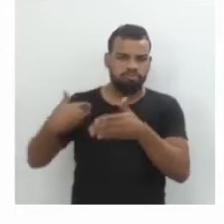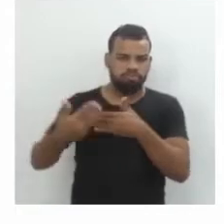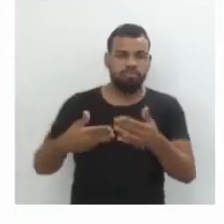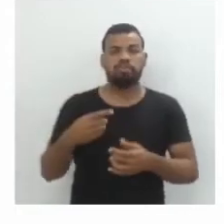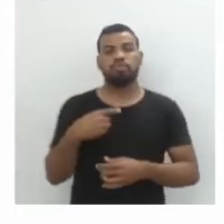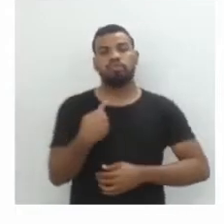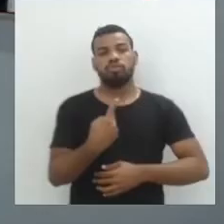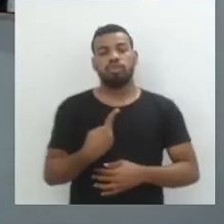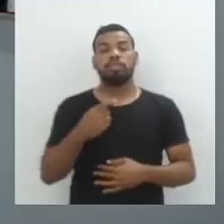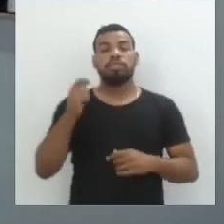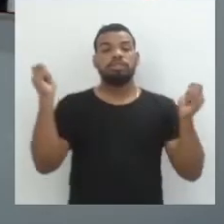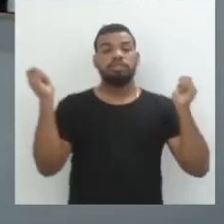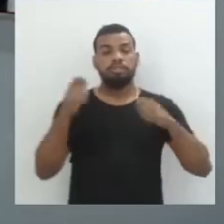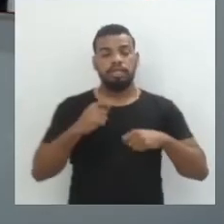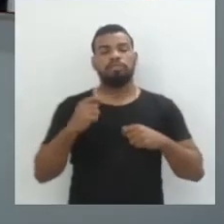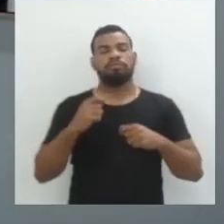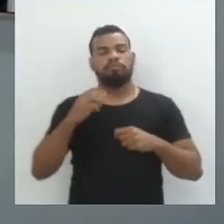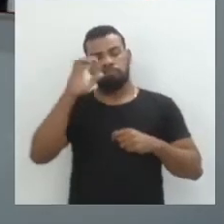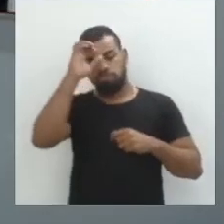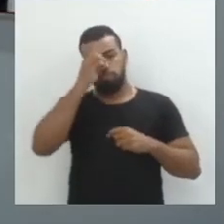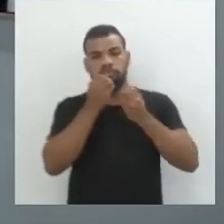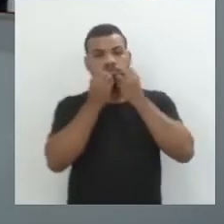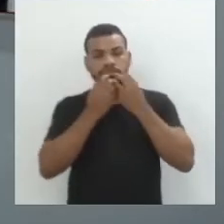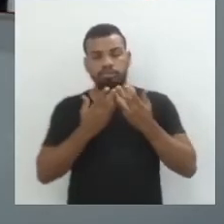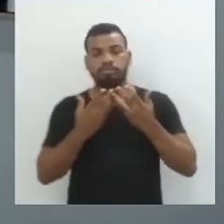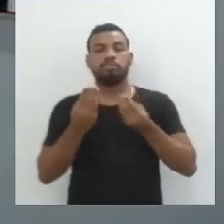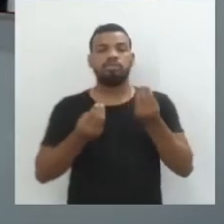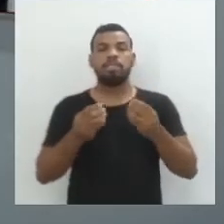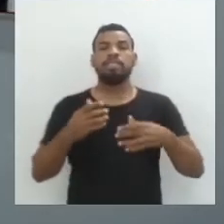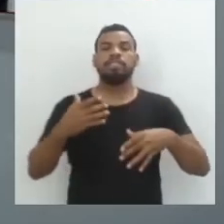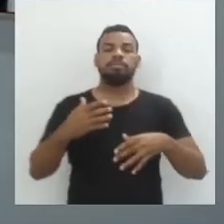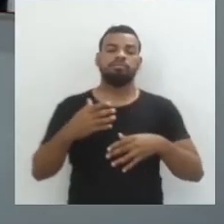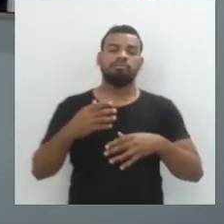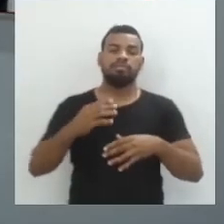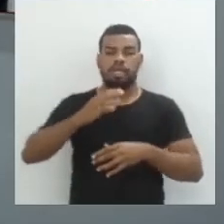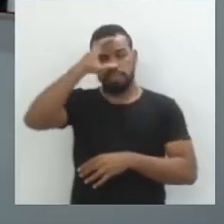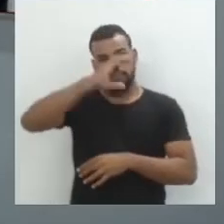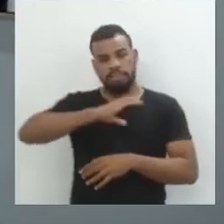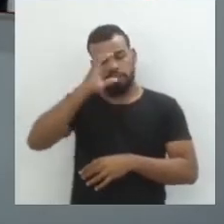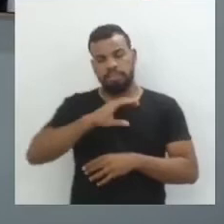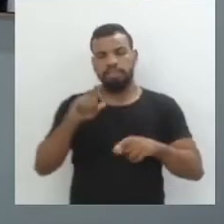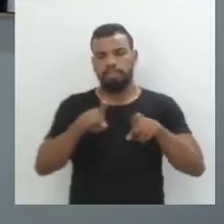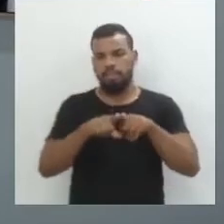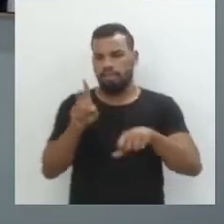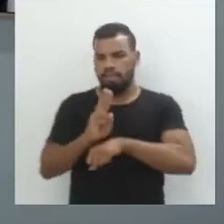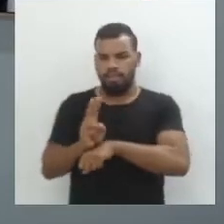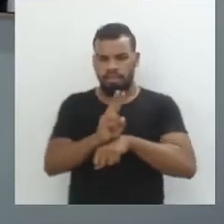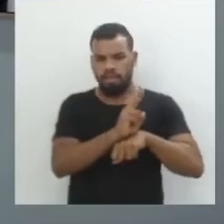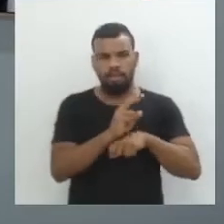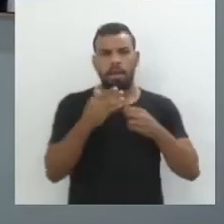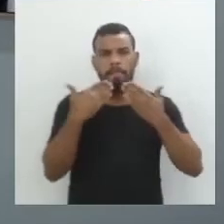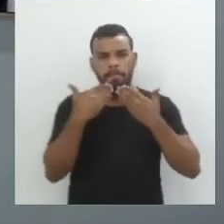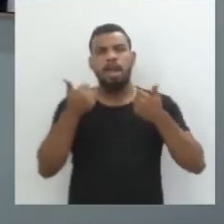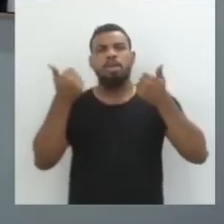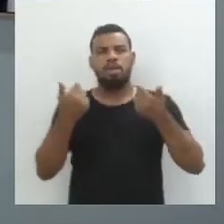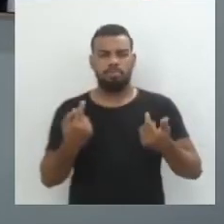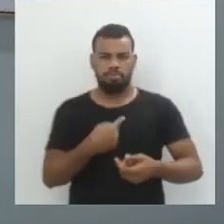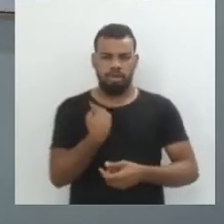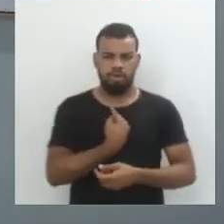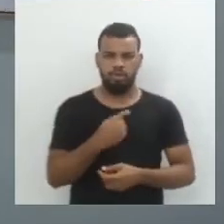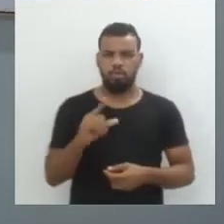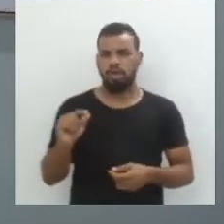que a gente possa exercer bem a nossa cidadania e verificar qual seria o melhor para nós.